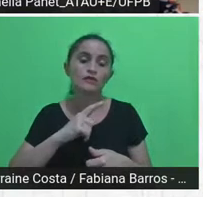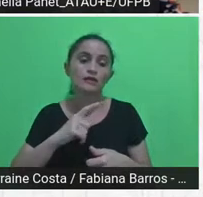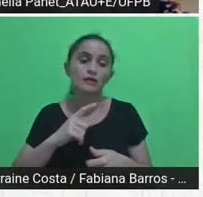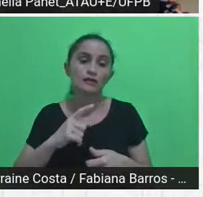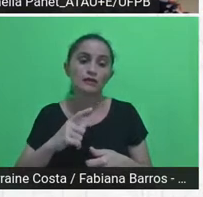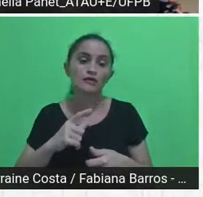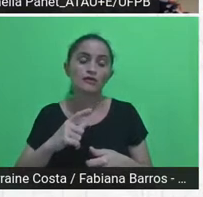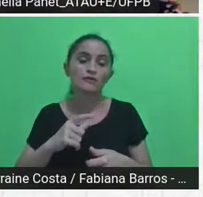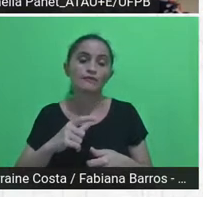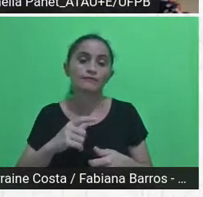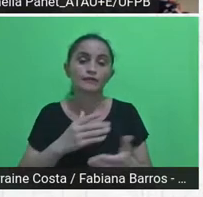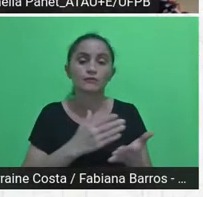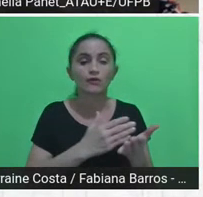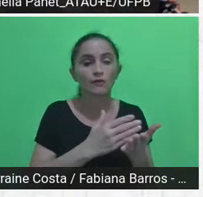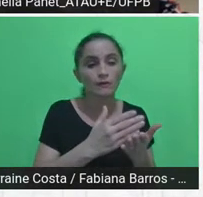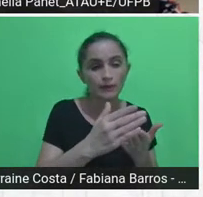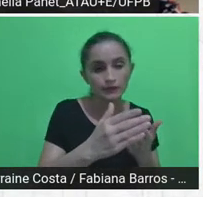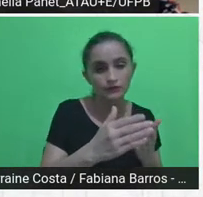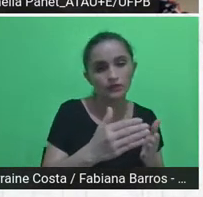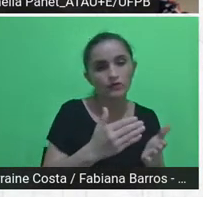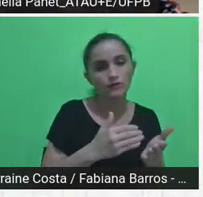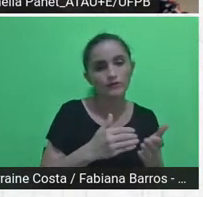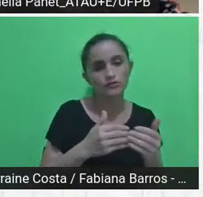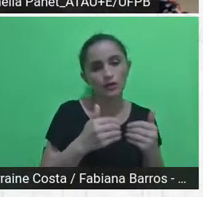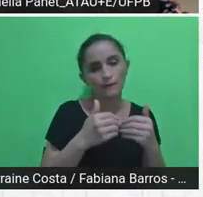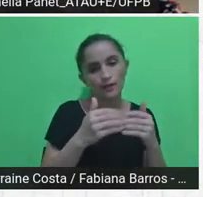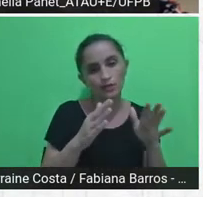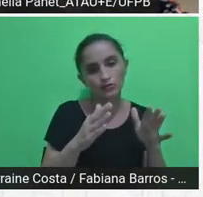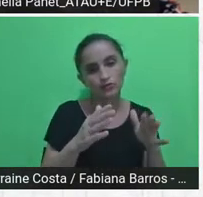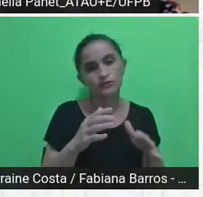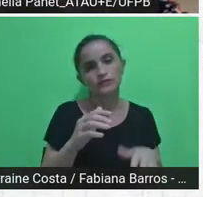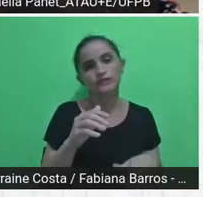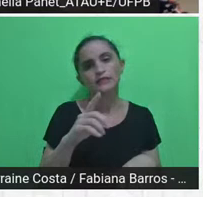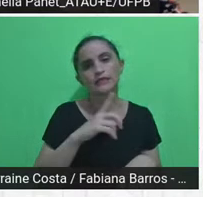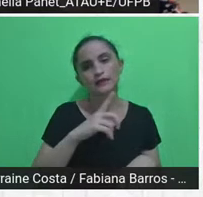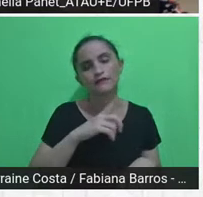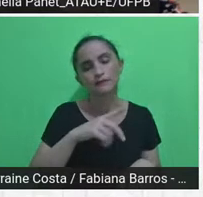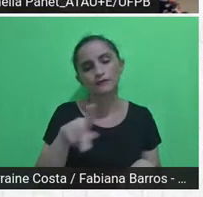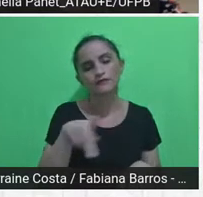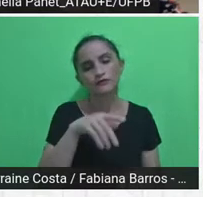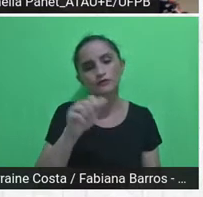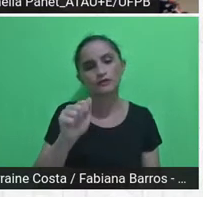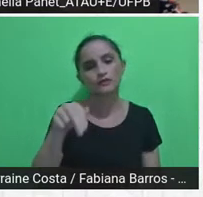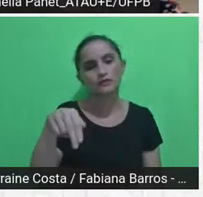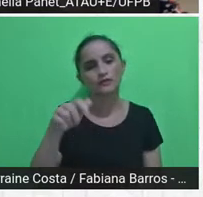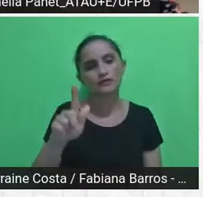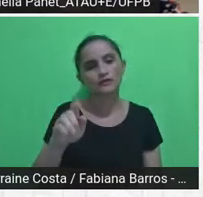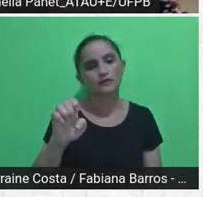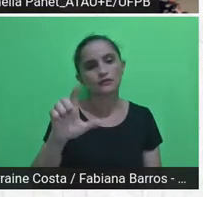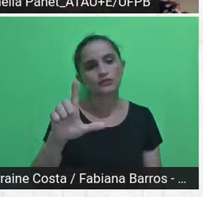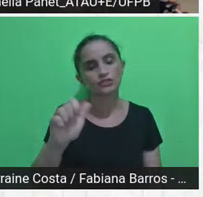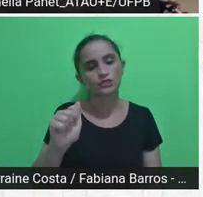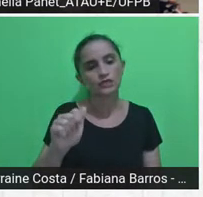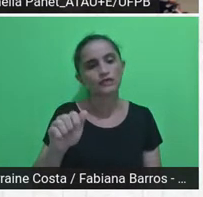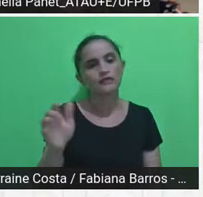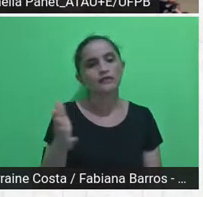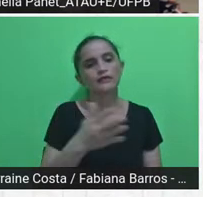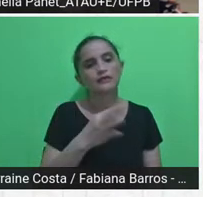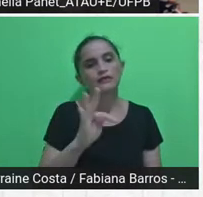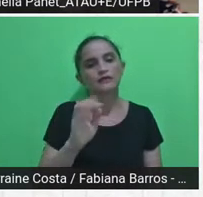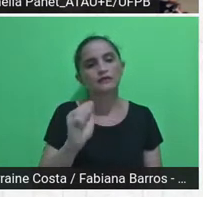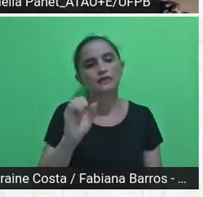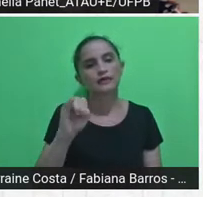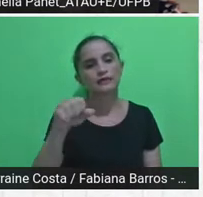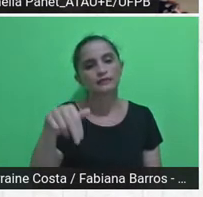Ângela Gordilho, com a participação da Tainá, com a participação do pessoal do Conde, e aí